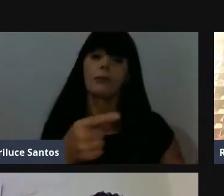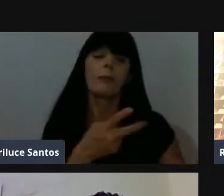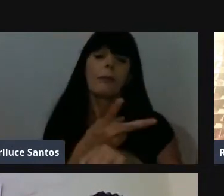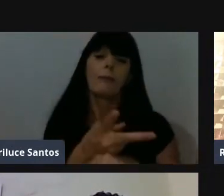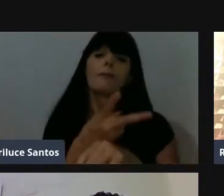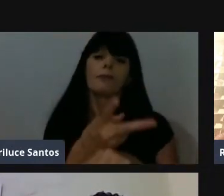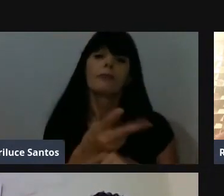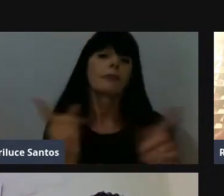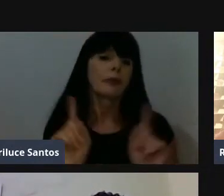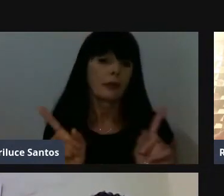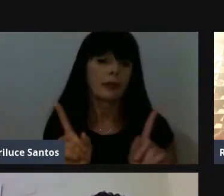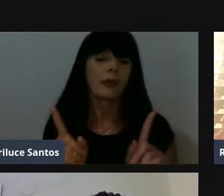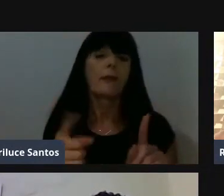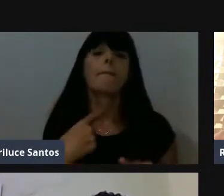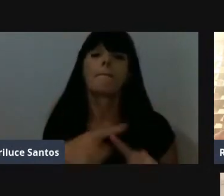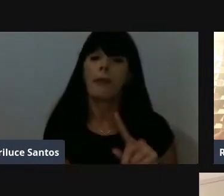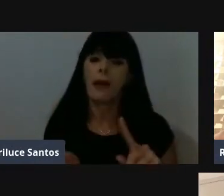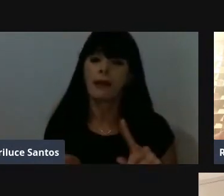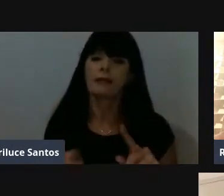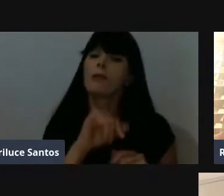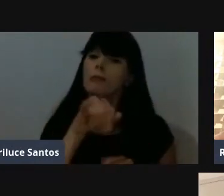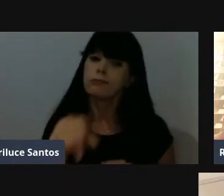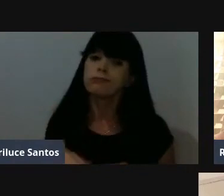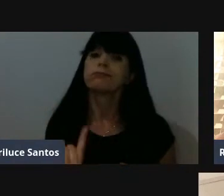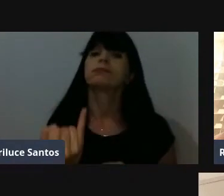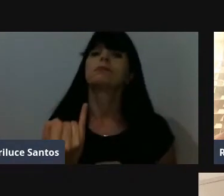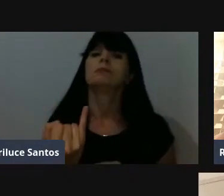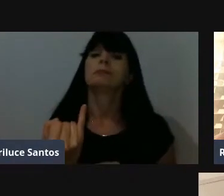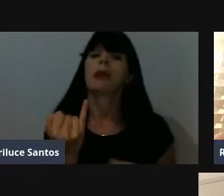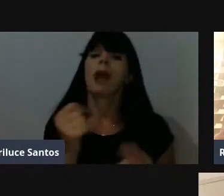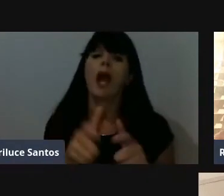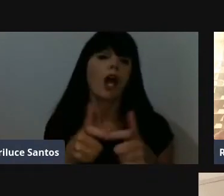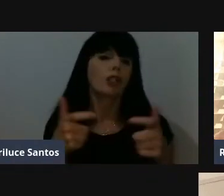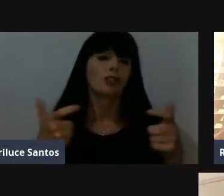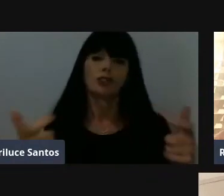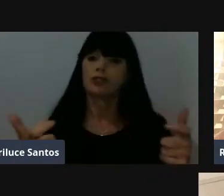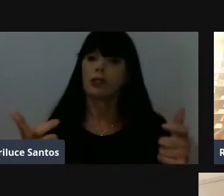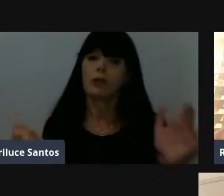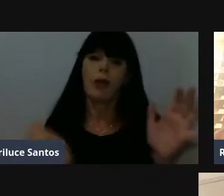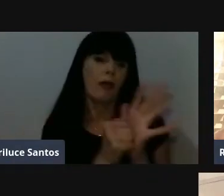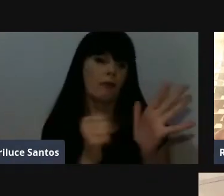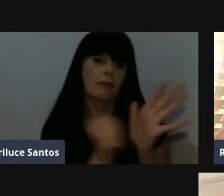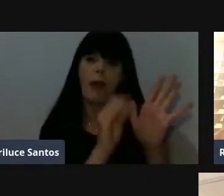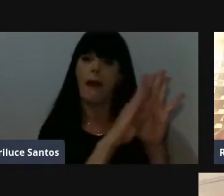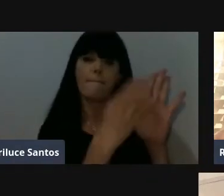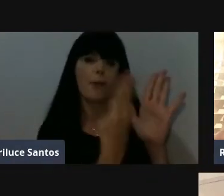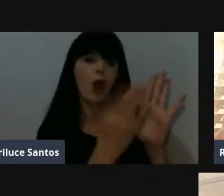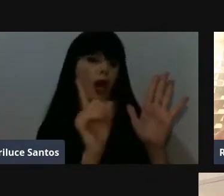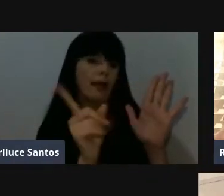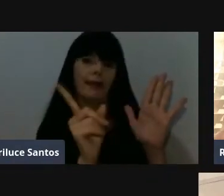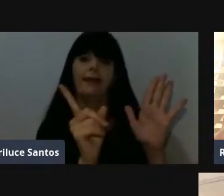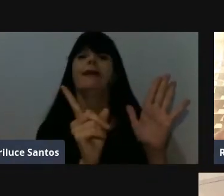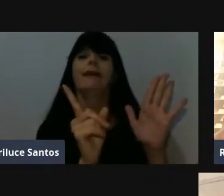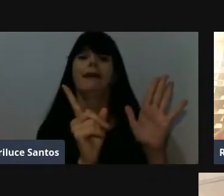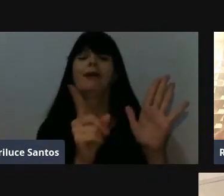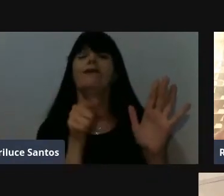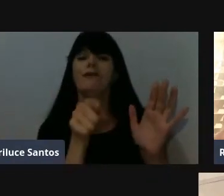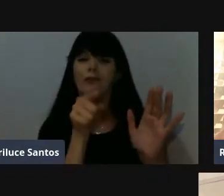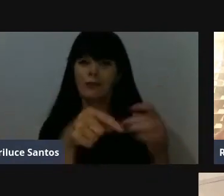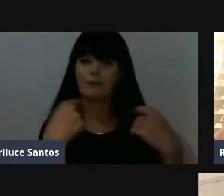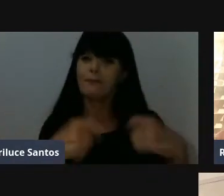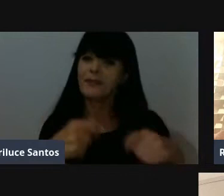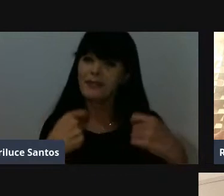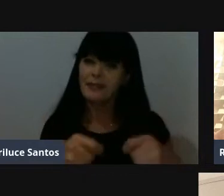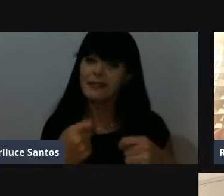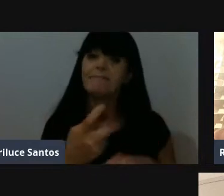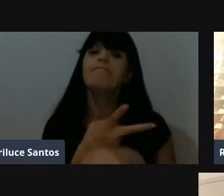porta, porque a oportunidade, a sorte, ela não bate na porta de quem não tem nada a oferecer, a sorte, na